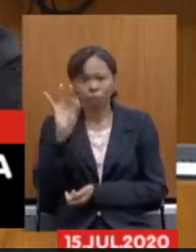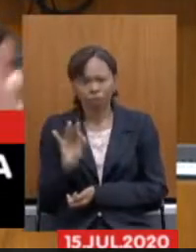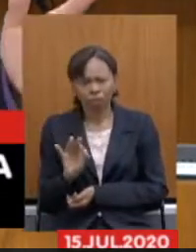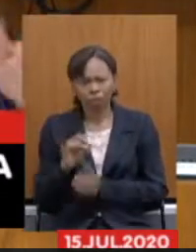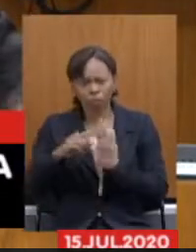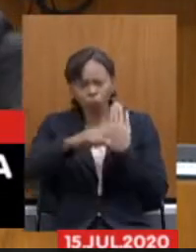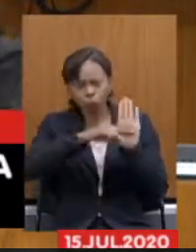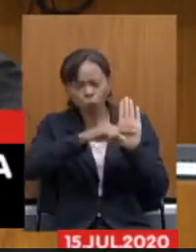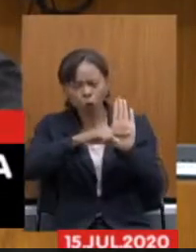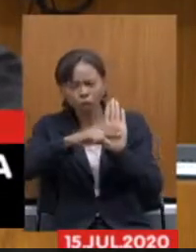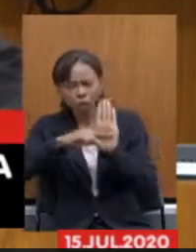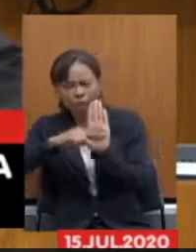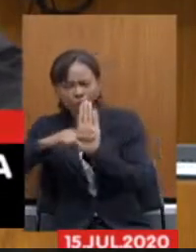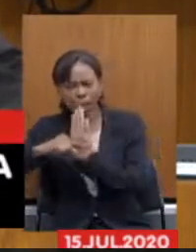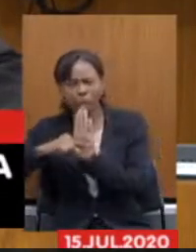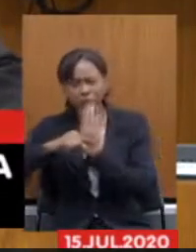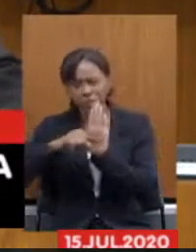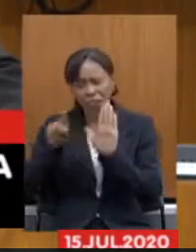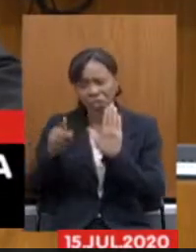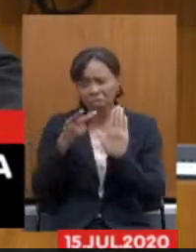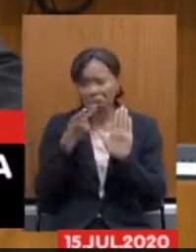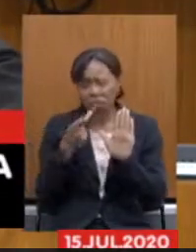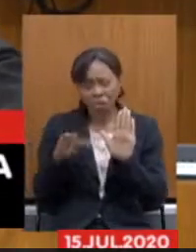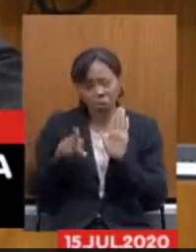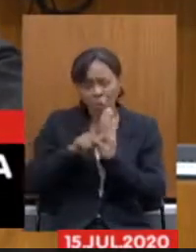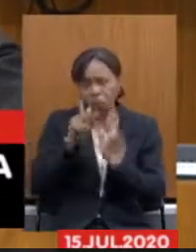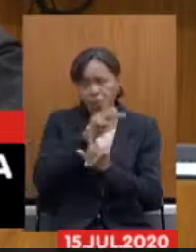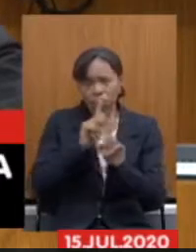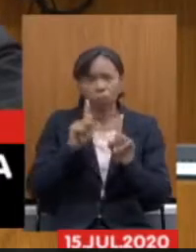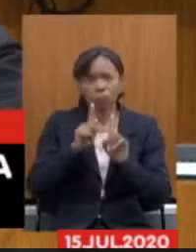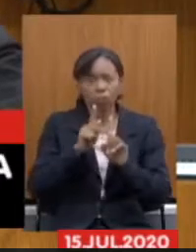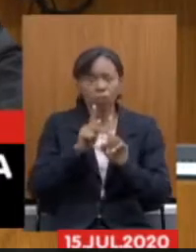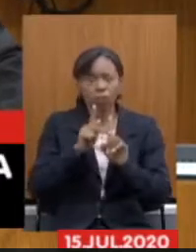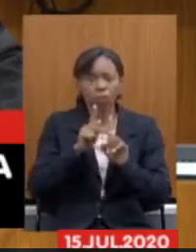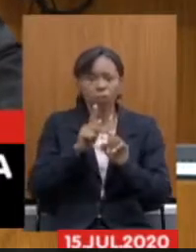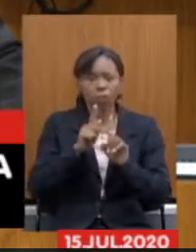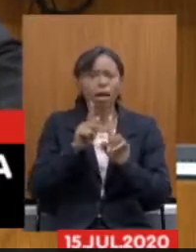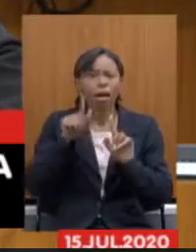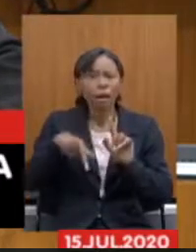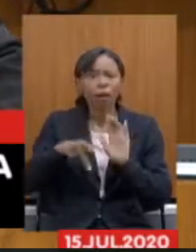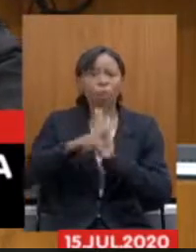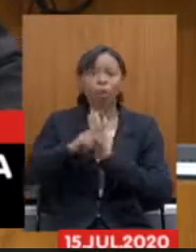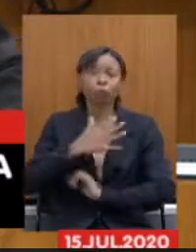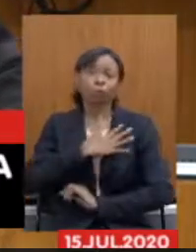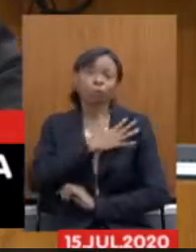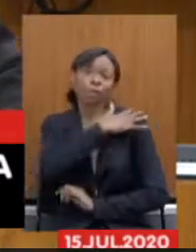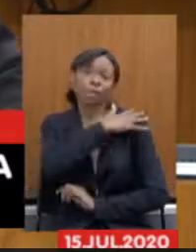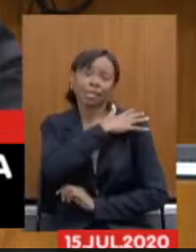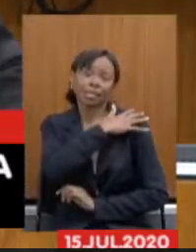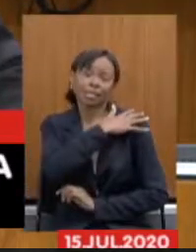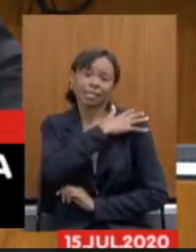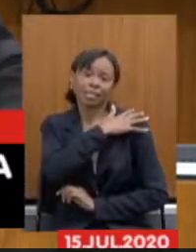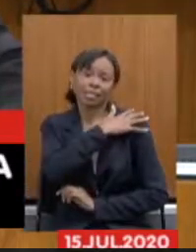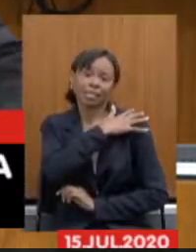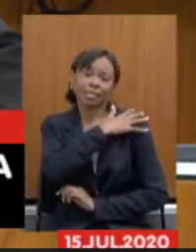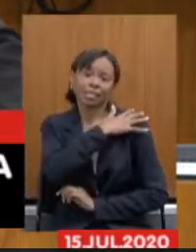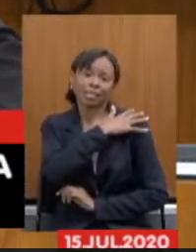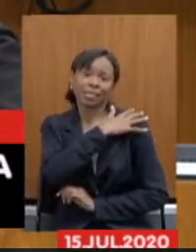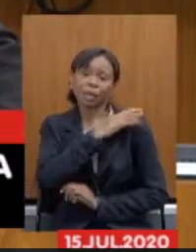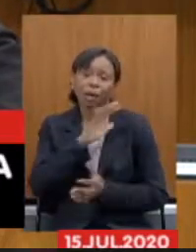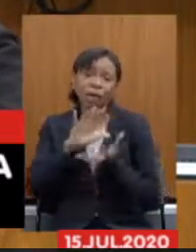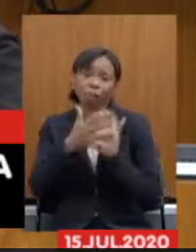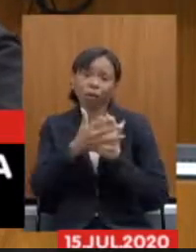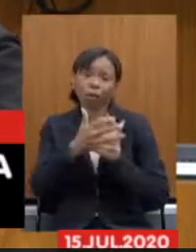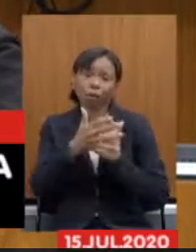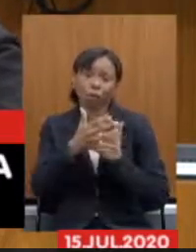o déficit como eles gostam de chamar da previdência é dos colegas militares que não estão nessa reforma por que não contar